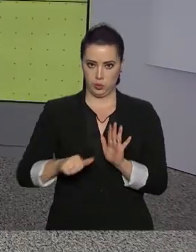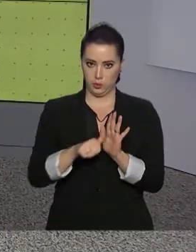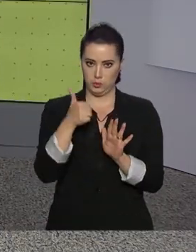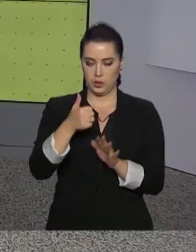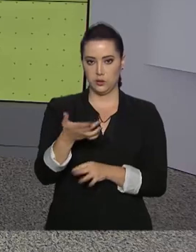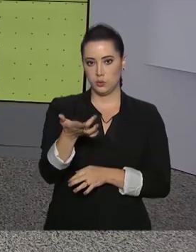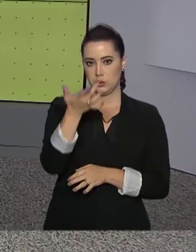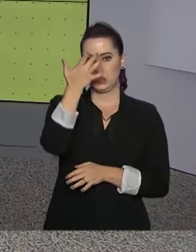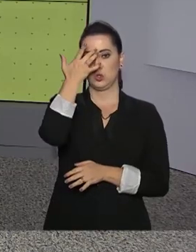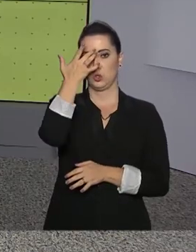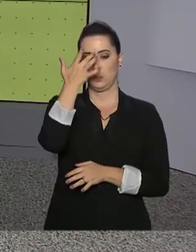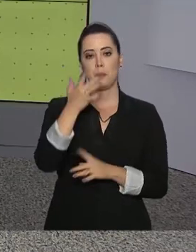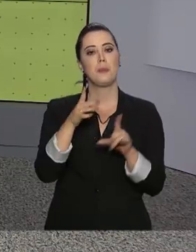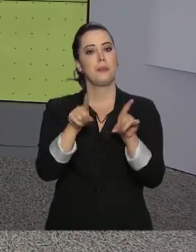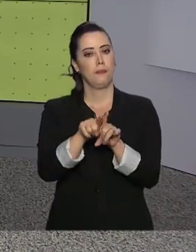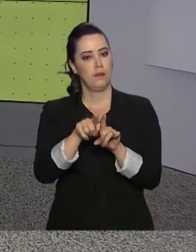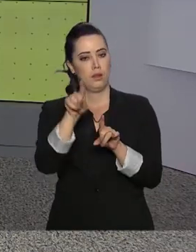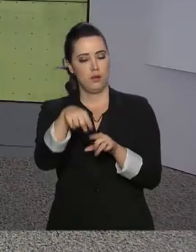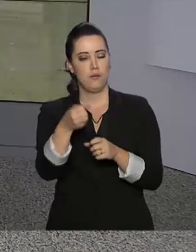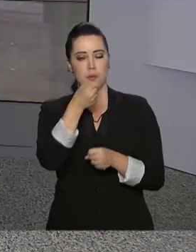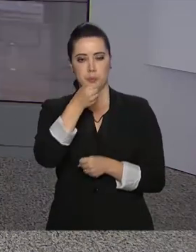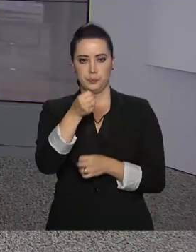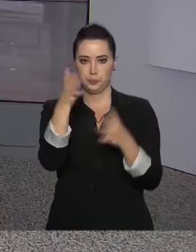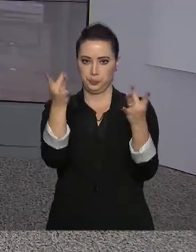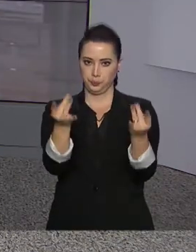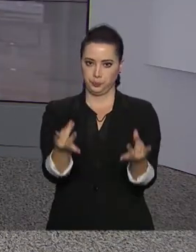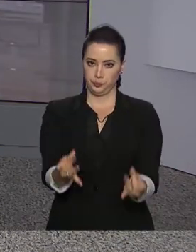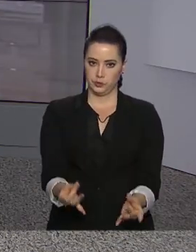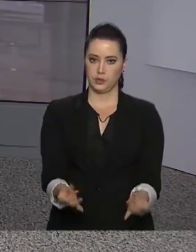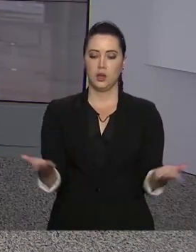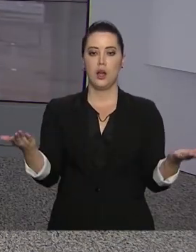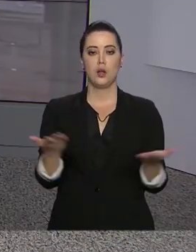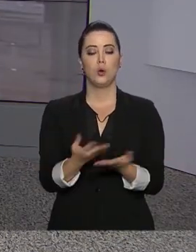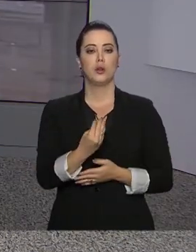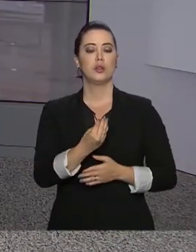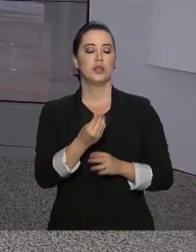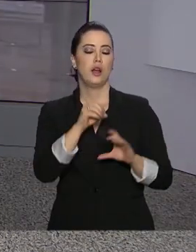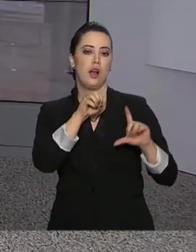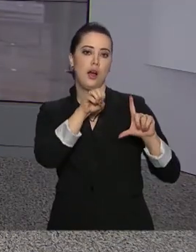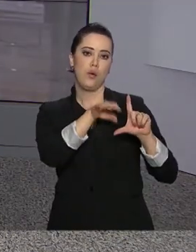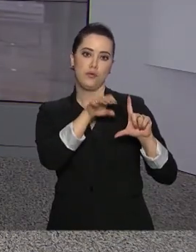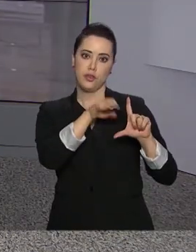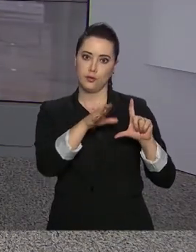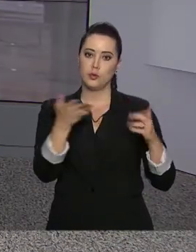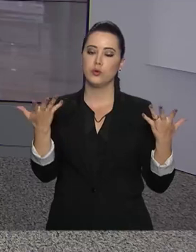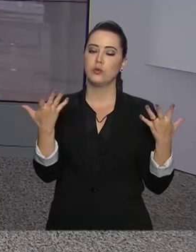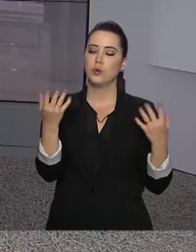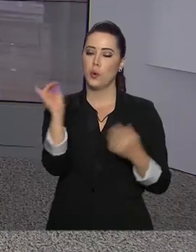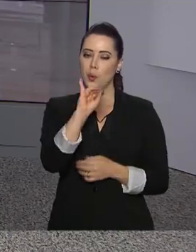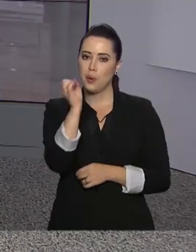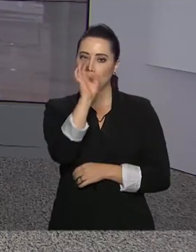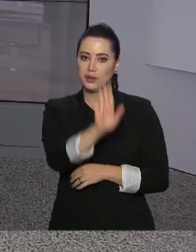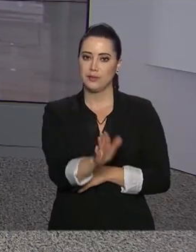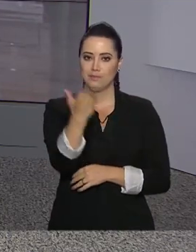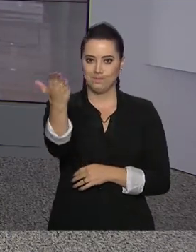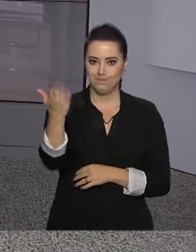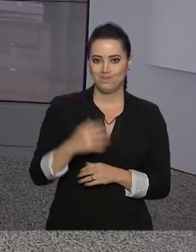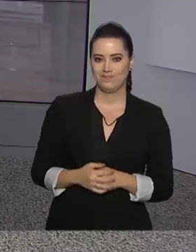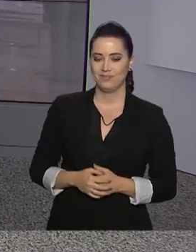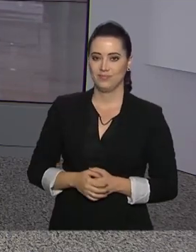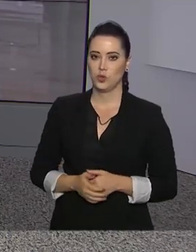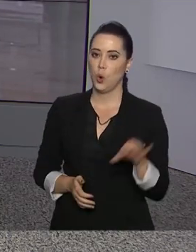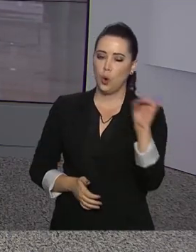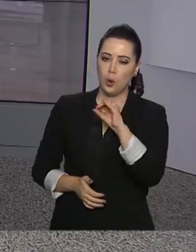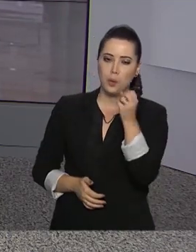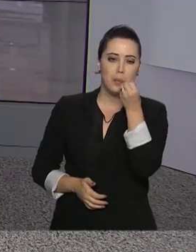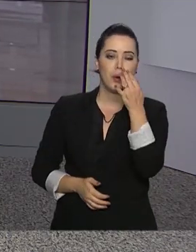Selma Dias está no Palácio do Planalto e tem mais informações para a gente ao vivo. Oi, Selma, boa tarde para você. Oi, Roberto,